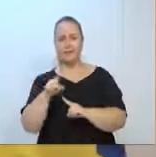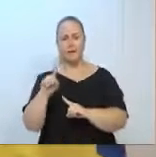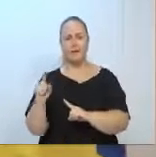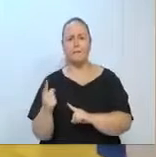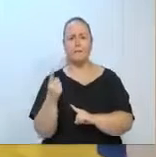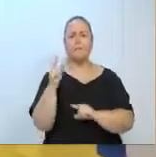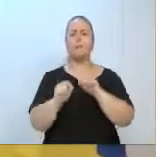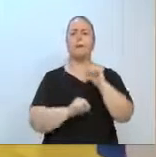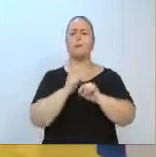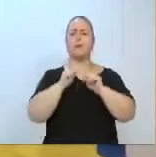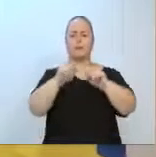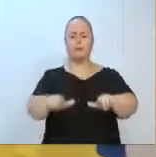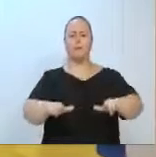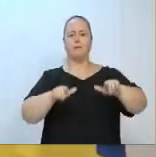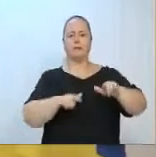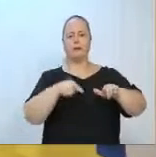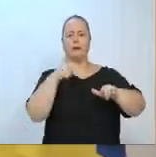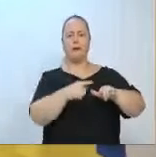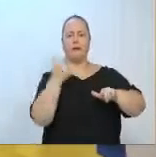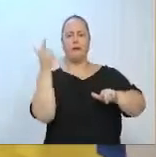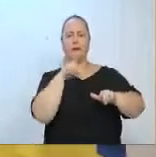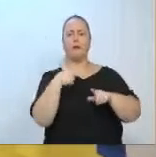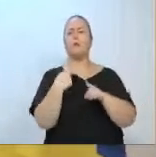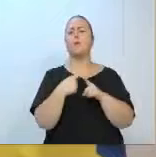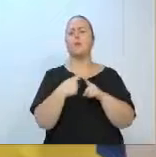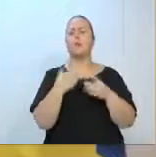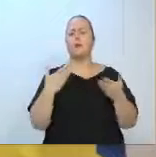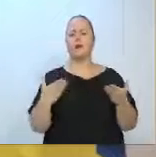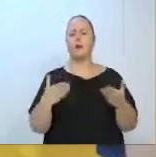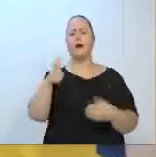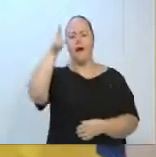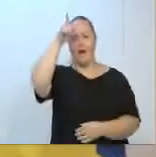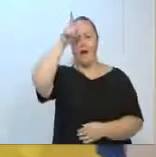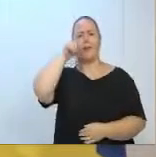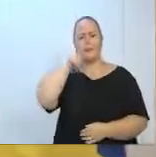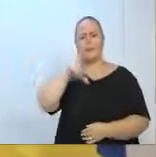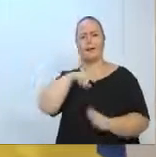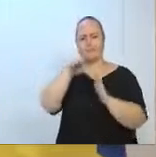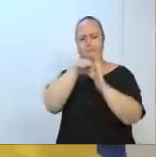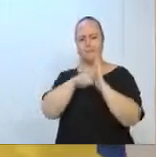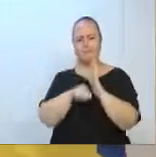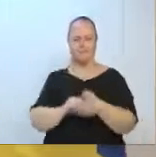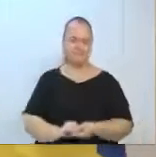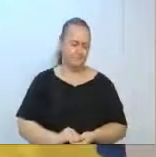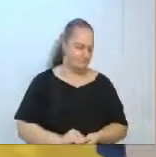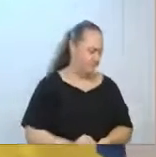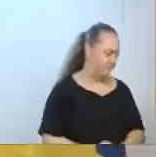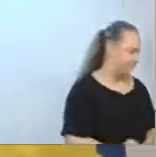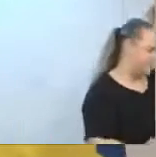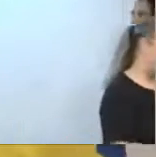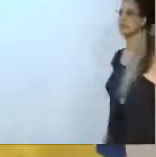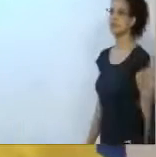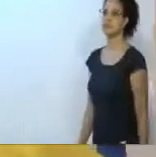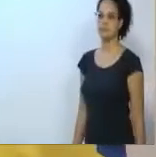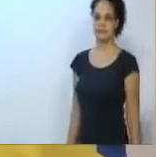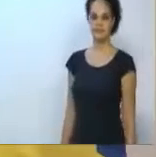certificado pelo Beer Jungle Certification Program. de Blumenau.